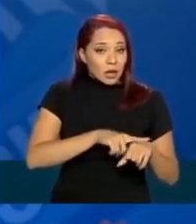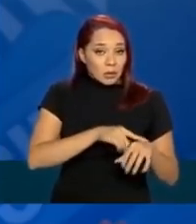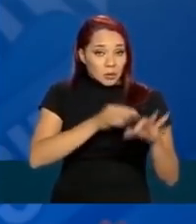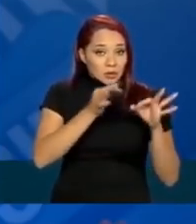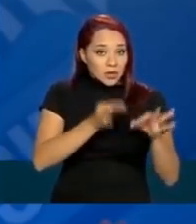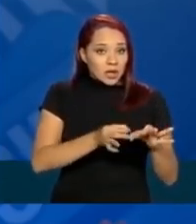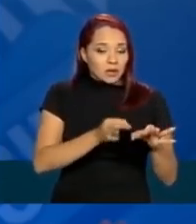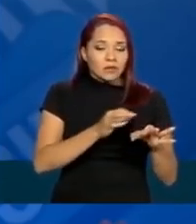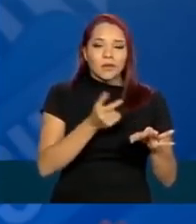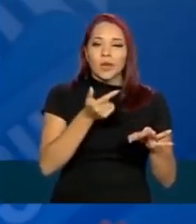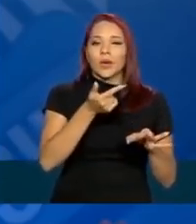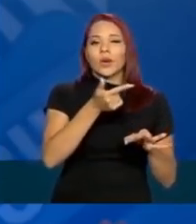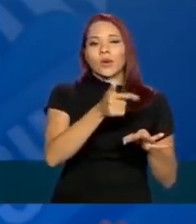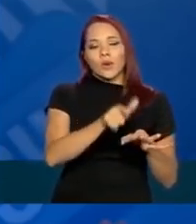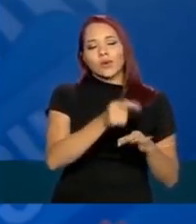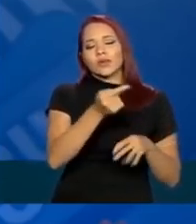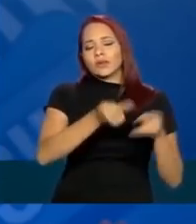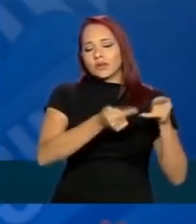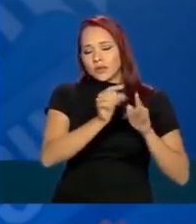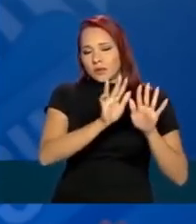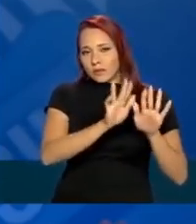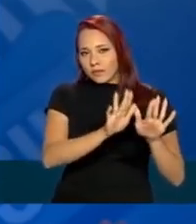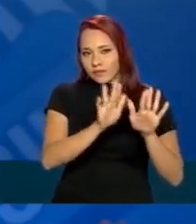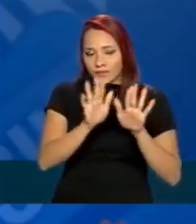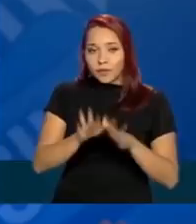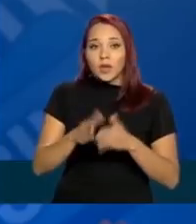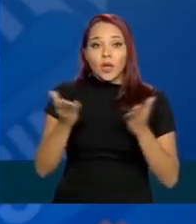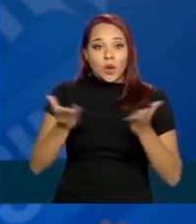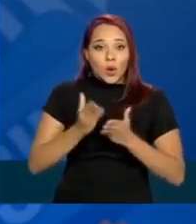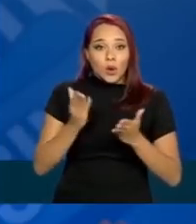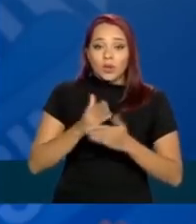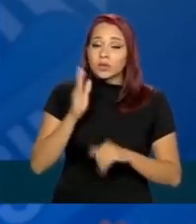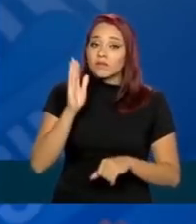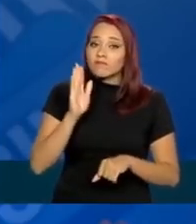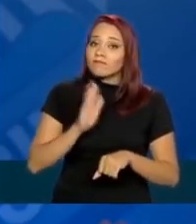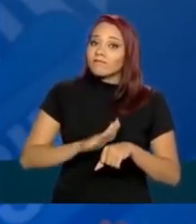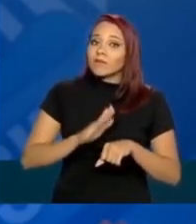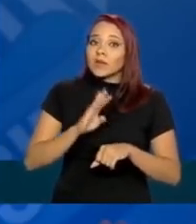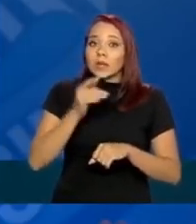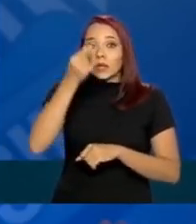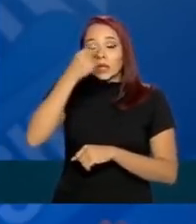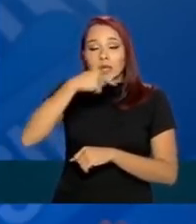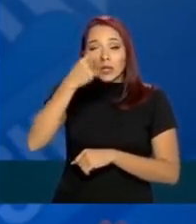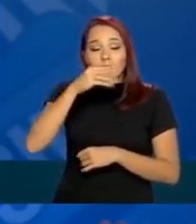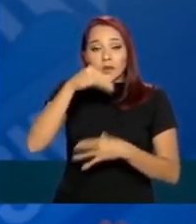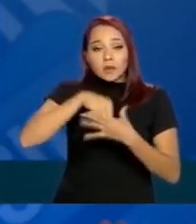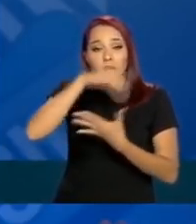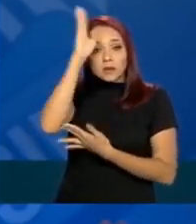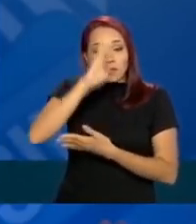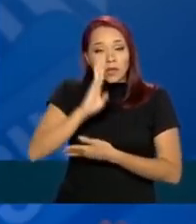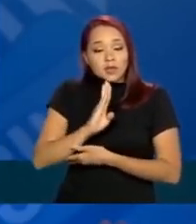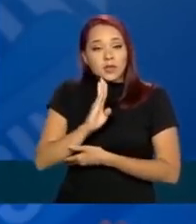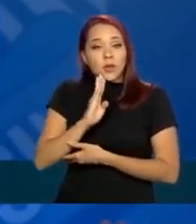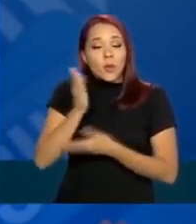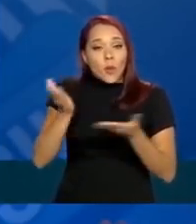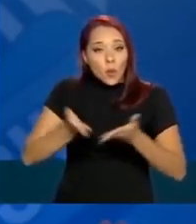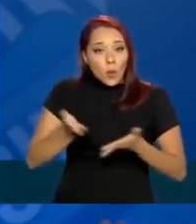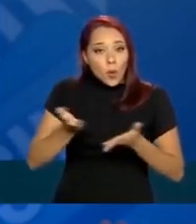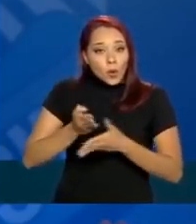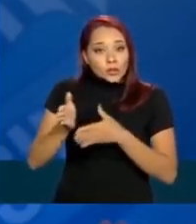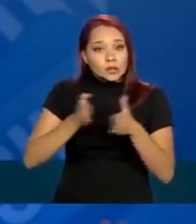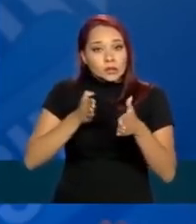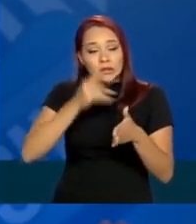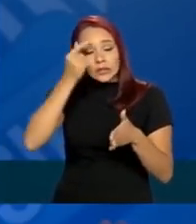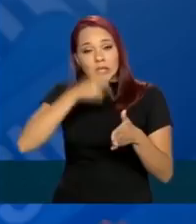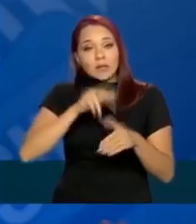que é uma outra discussão, hoje, a maior parte das gripes dentro do Brasil, Hoje, nesse